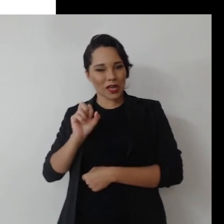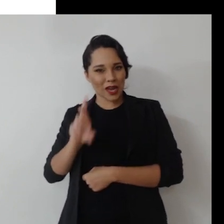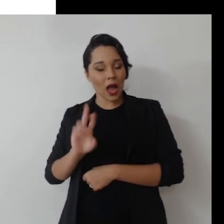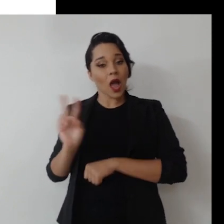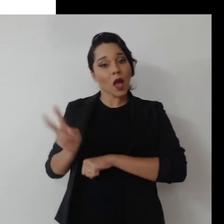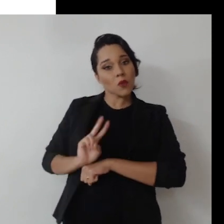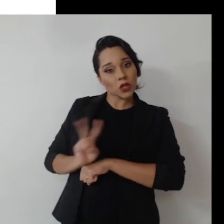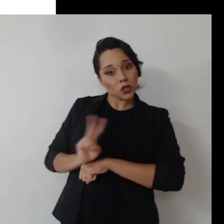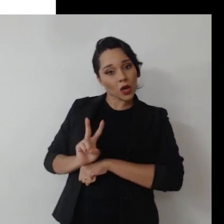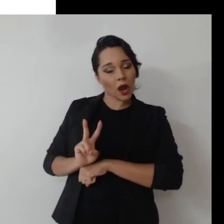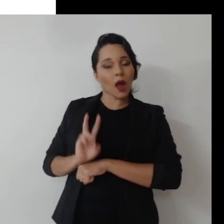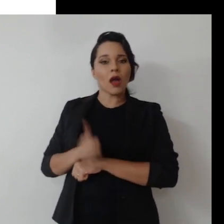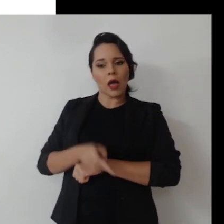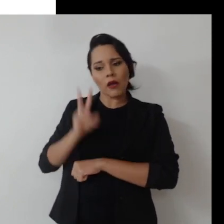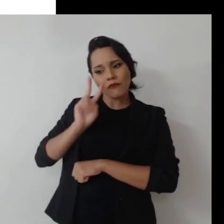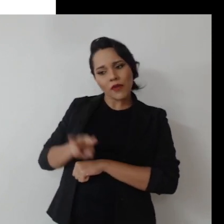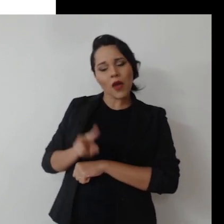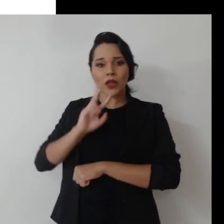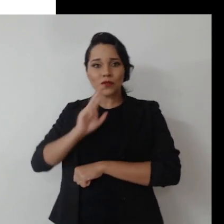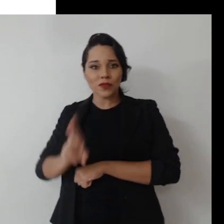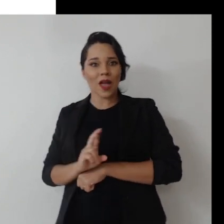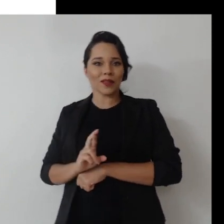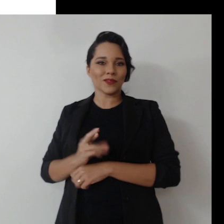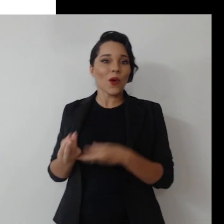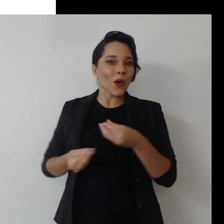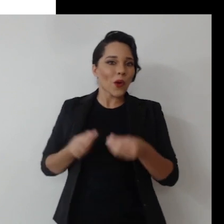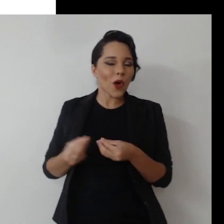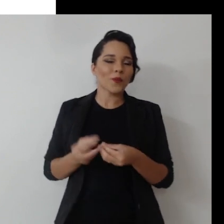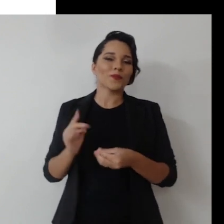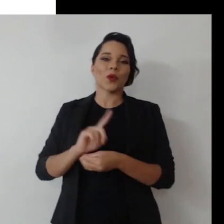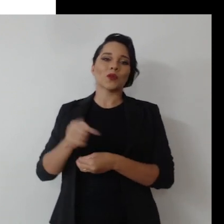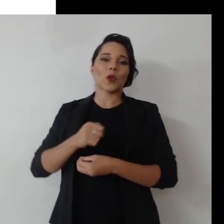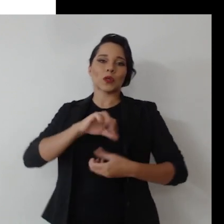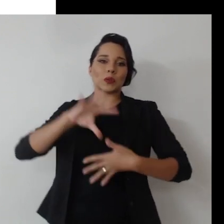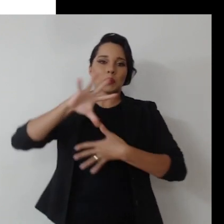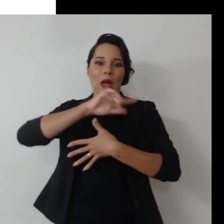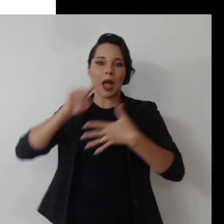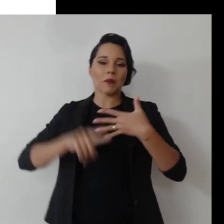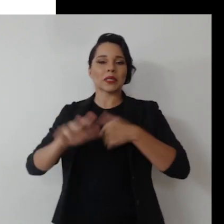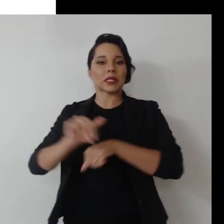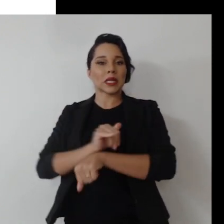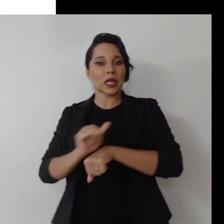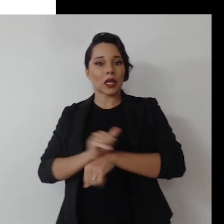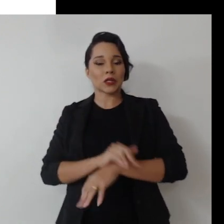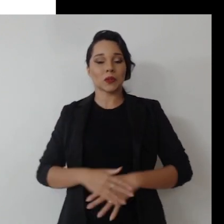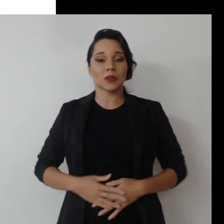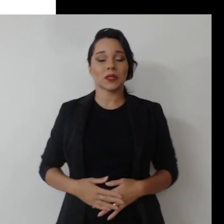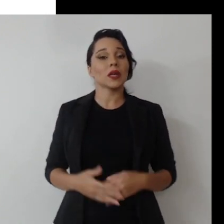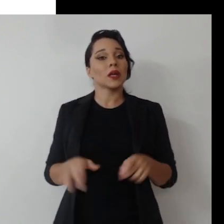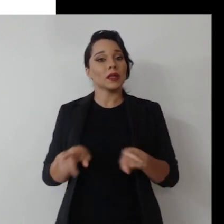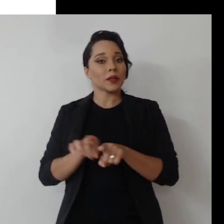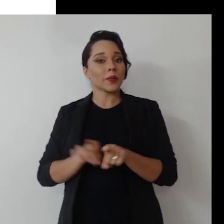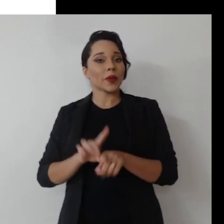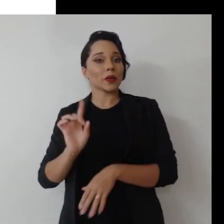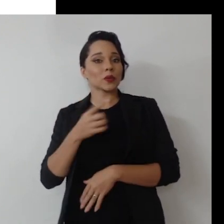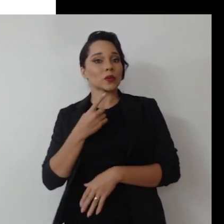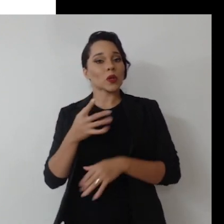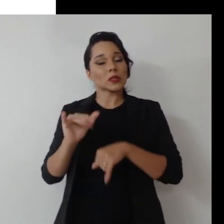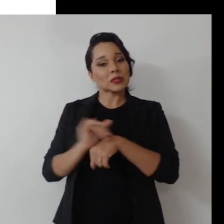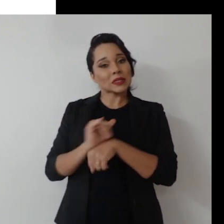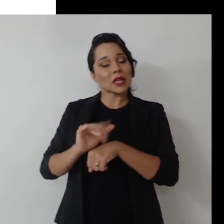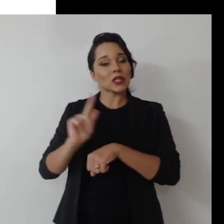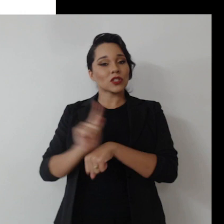monitoramento, monitorar os resultados organizacionais a partir dos nossos mapas estratégicos, dos nossos